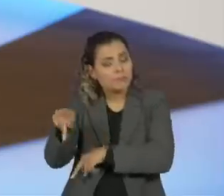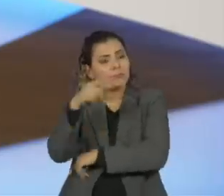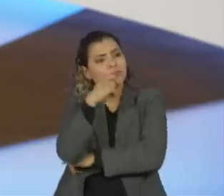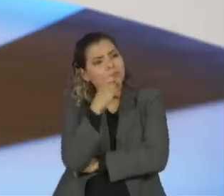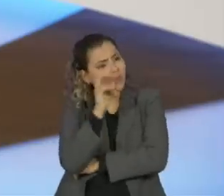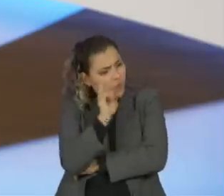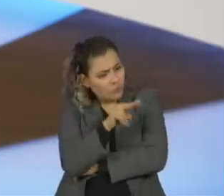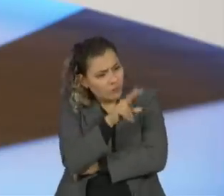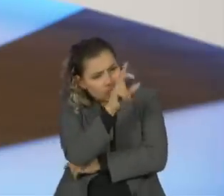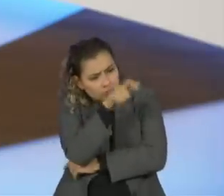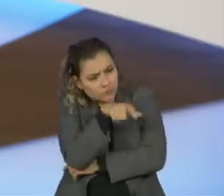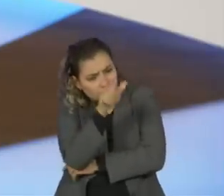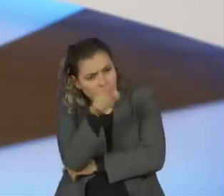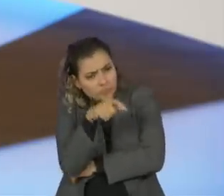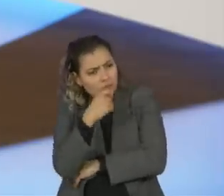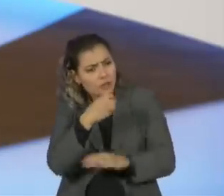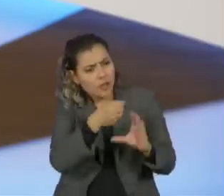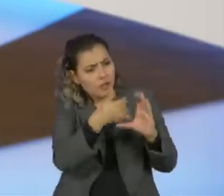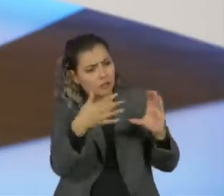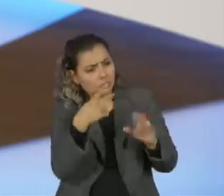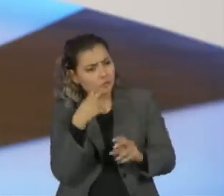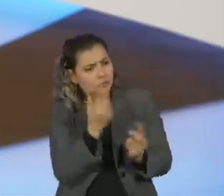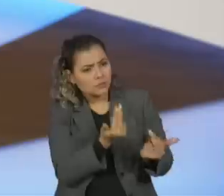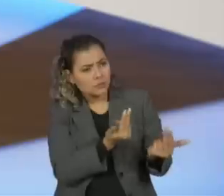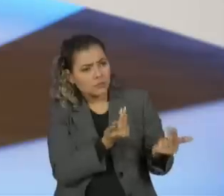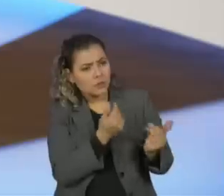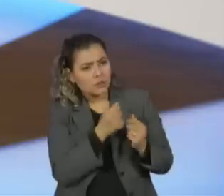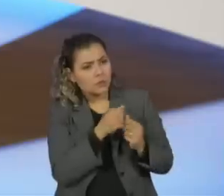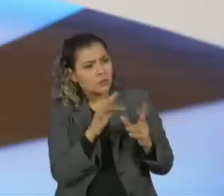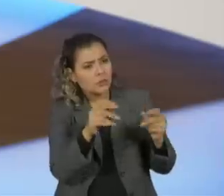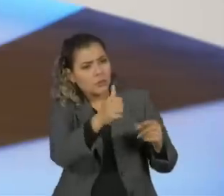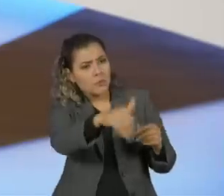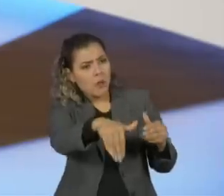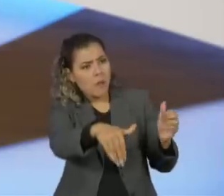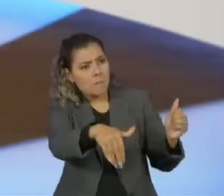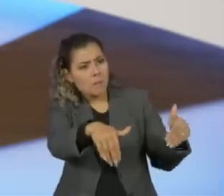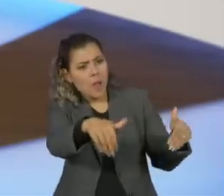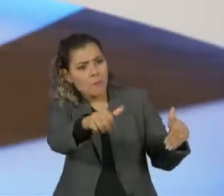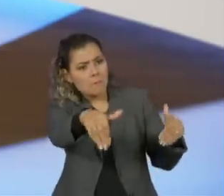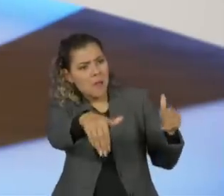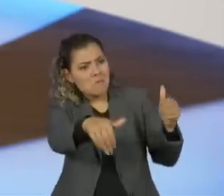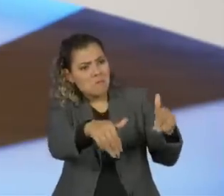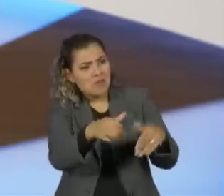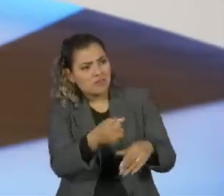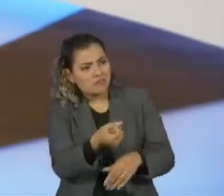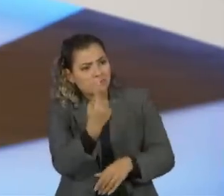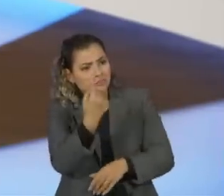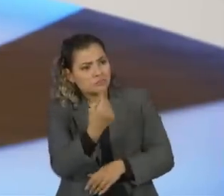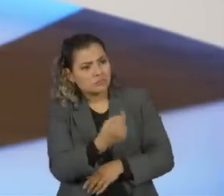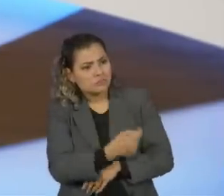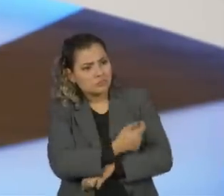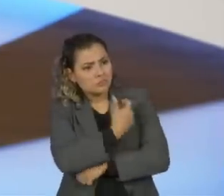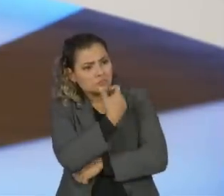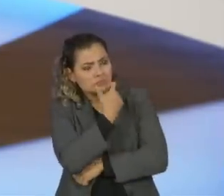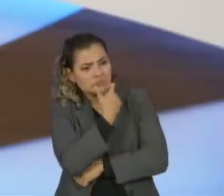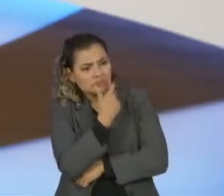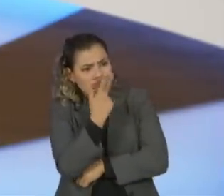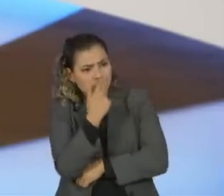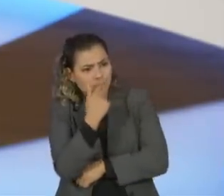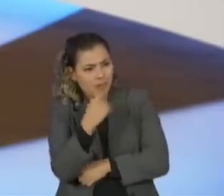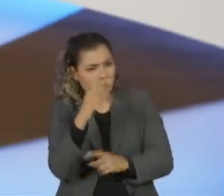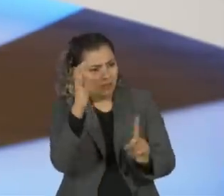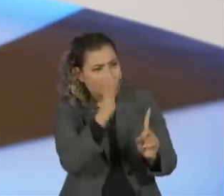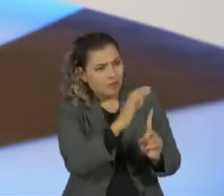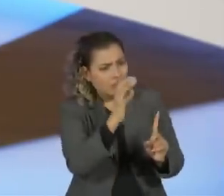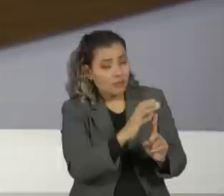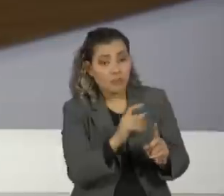uniformes e todos muito medíocres, todos muito medíocres, todos muito recalcados, muito suscetíveis à lavagem cerebral. E